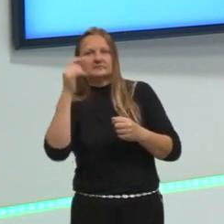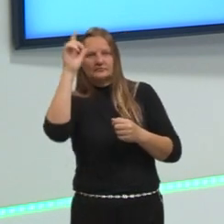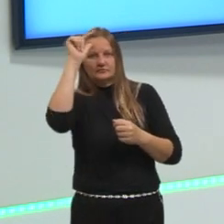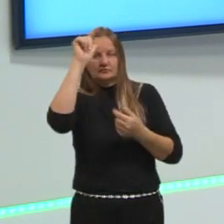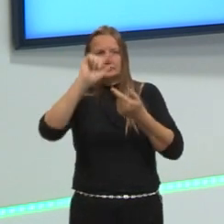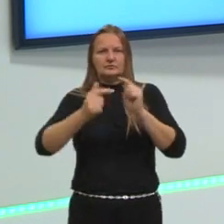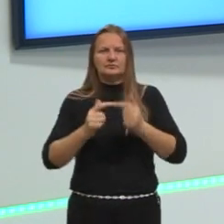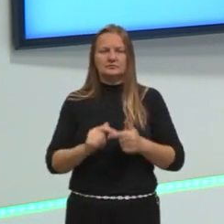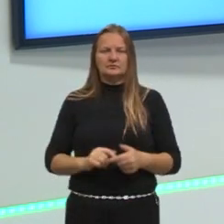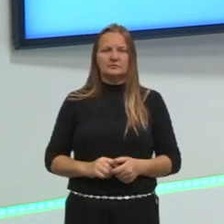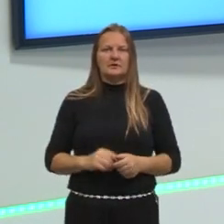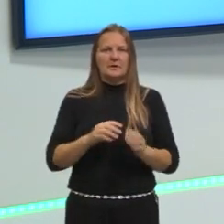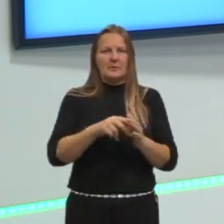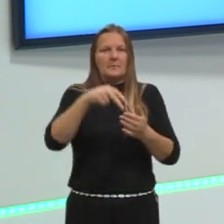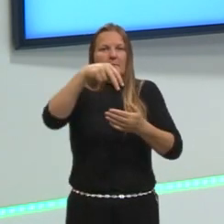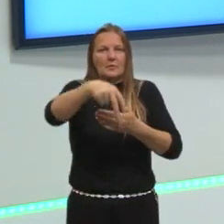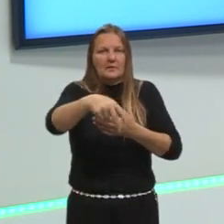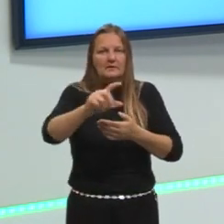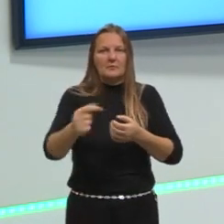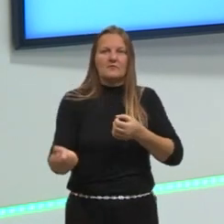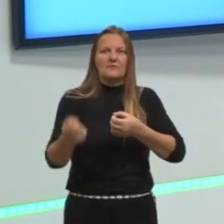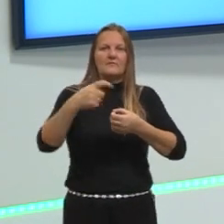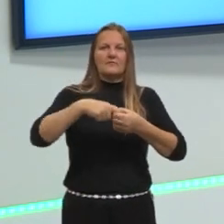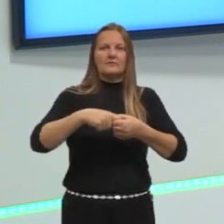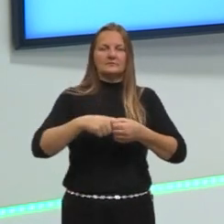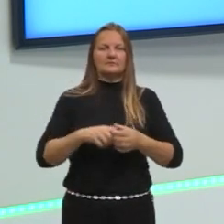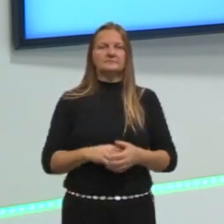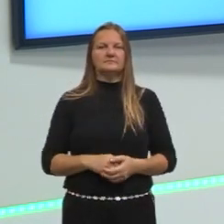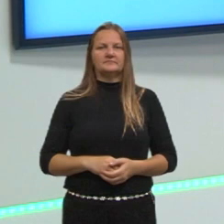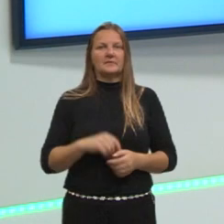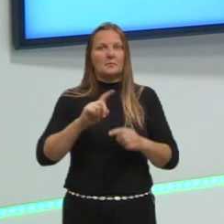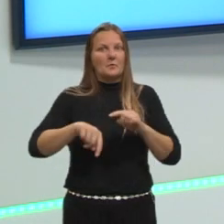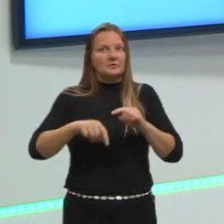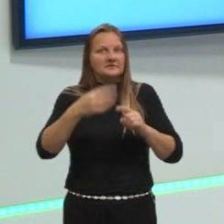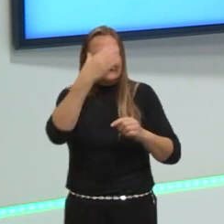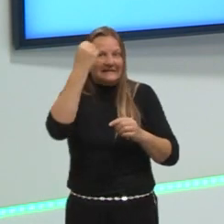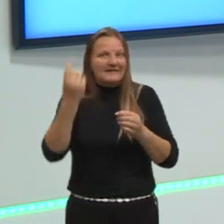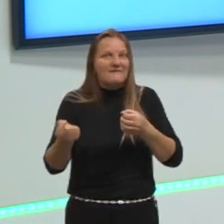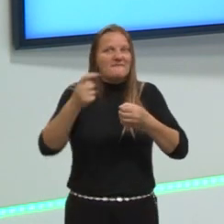interpretação. Pula. Depois, tu volta para ela. Mas não esquece de voltar, né?